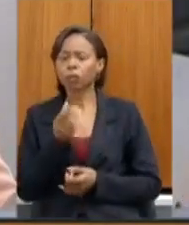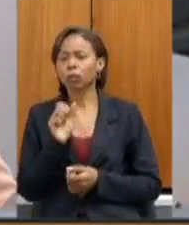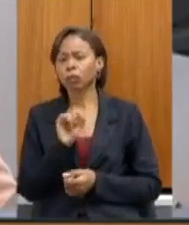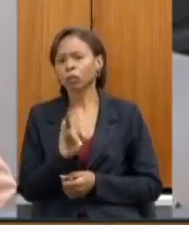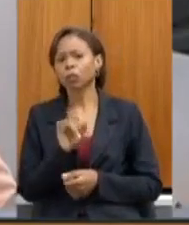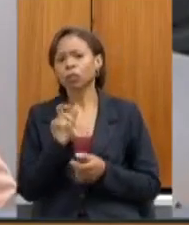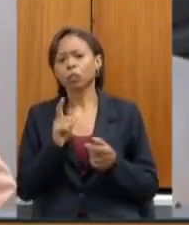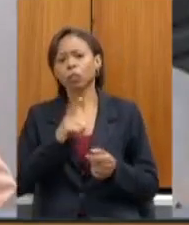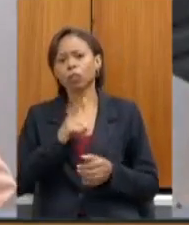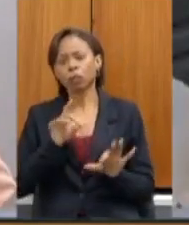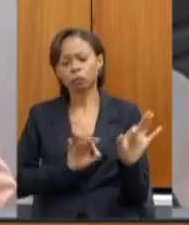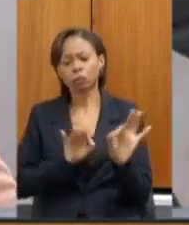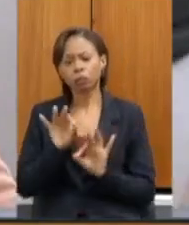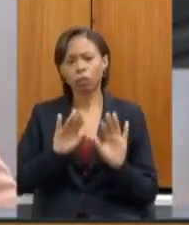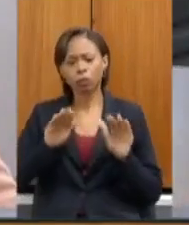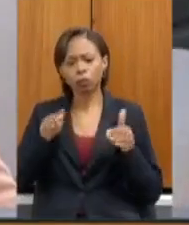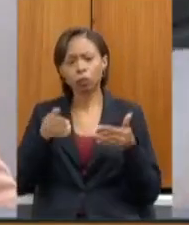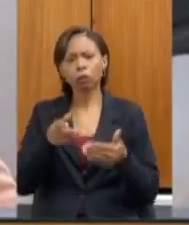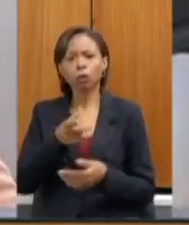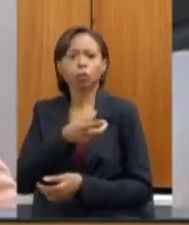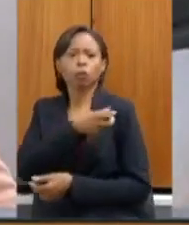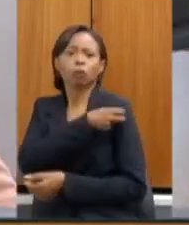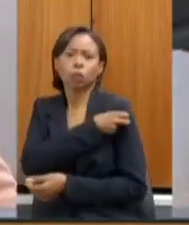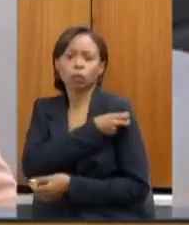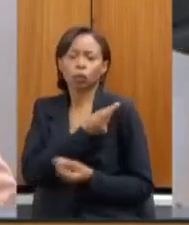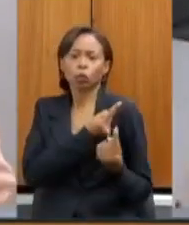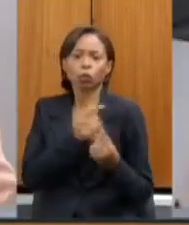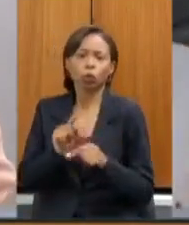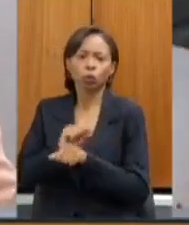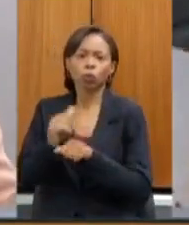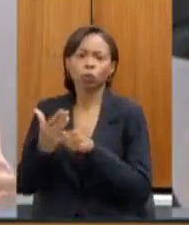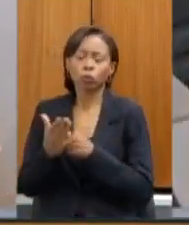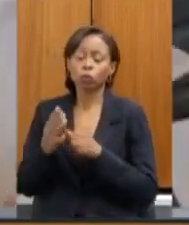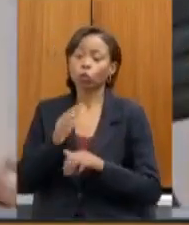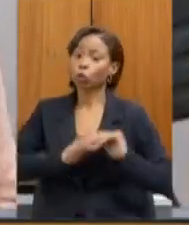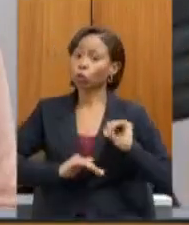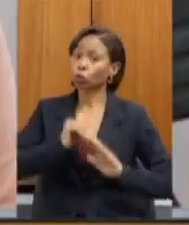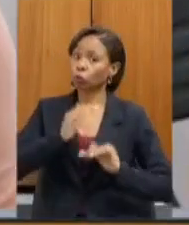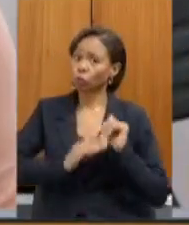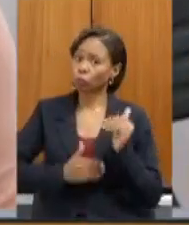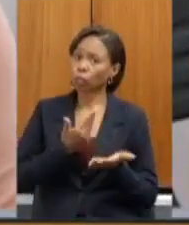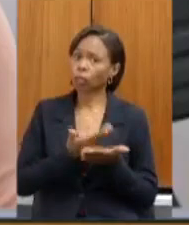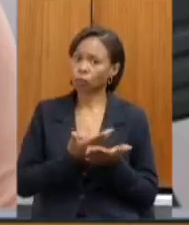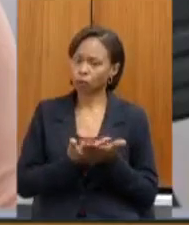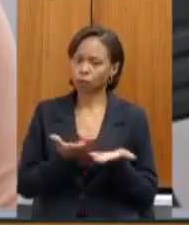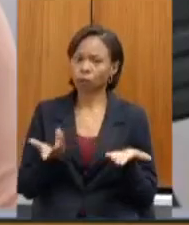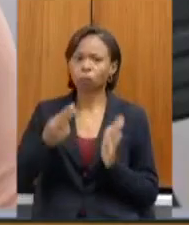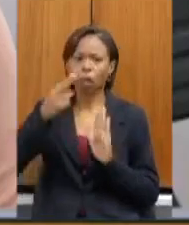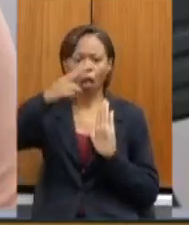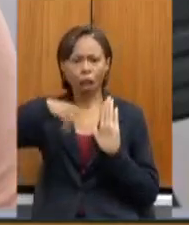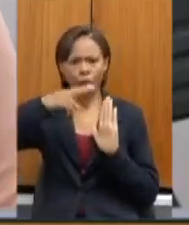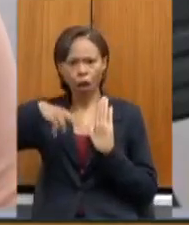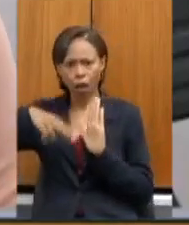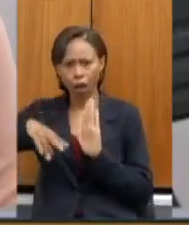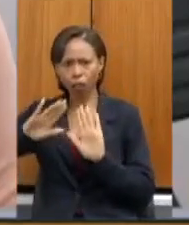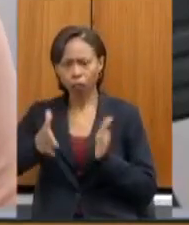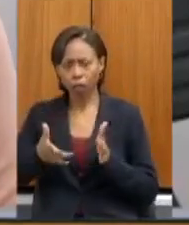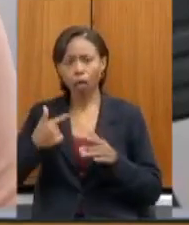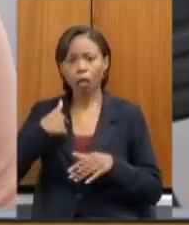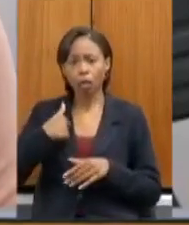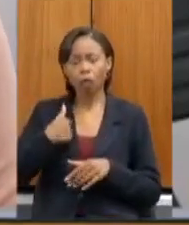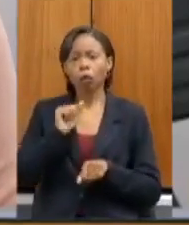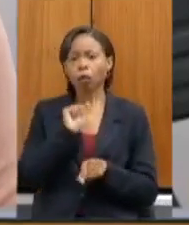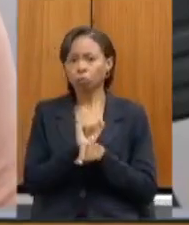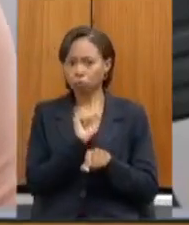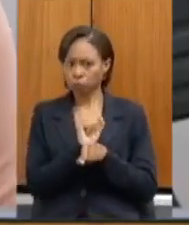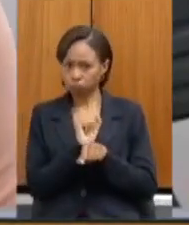um plano específico para a vacinação contra a Covid de todos os profissionais da educação feito a leitura eu vou suspender os trabalhos por